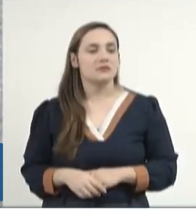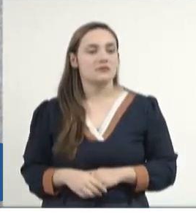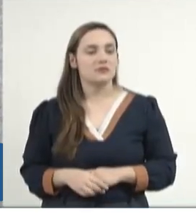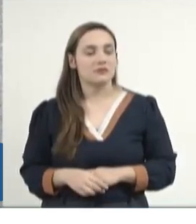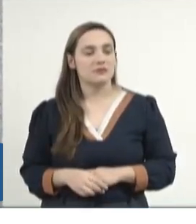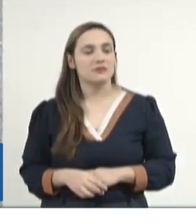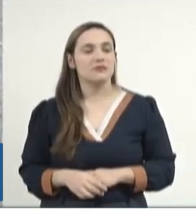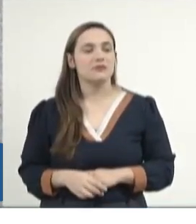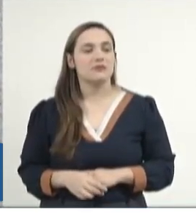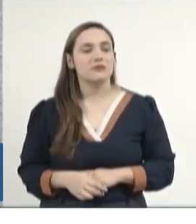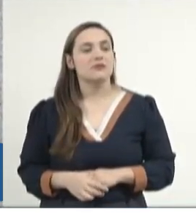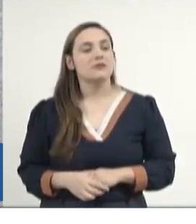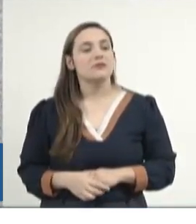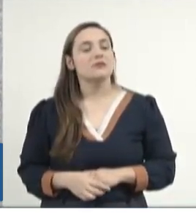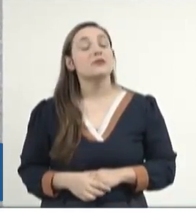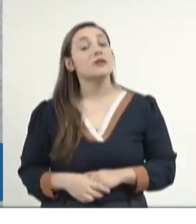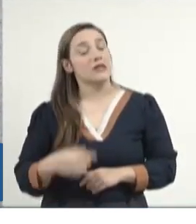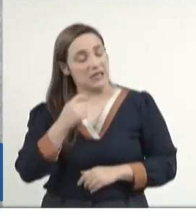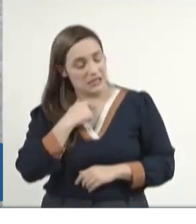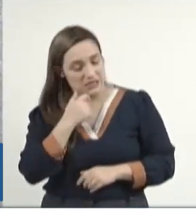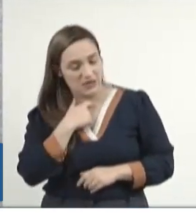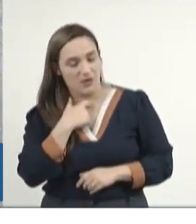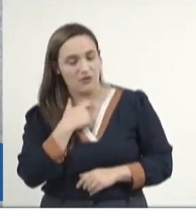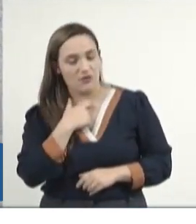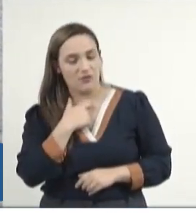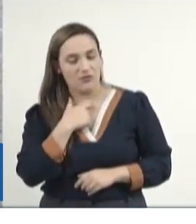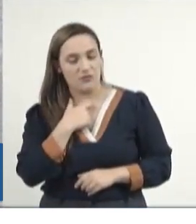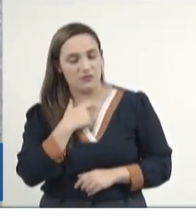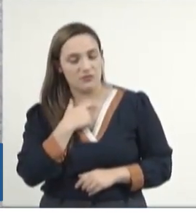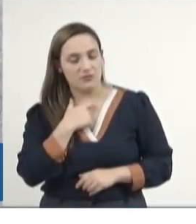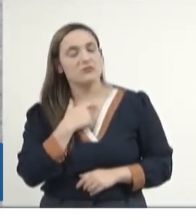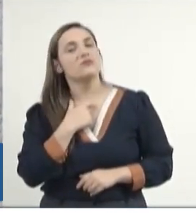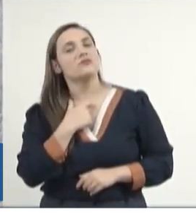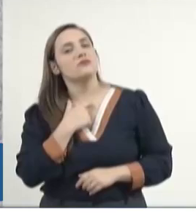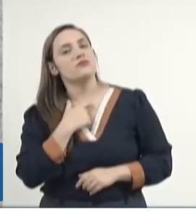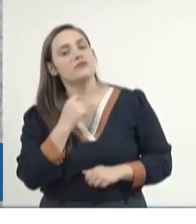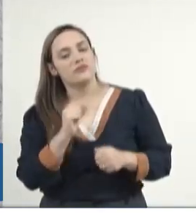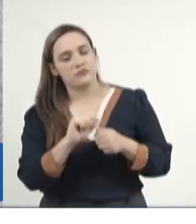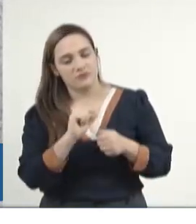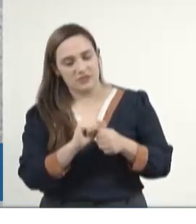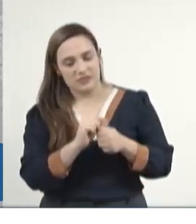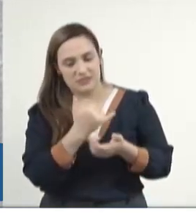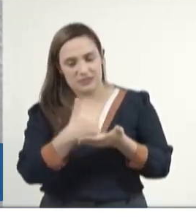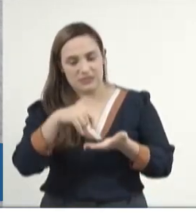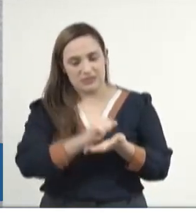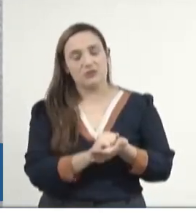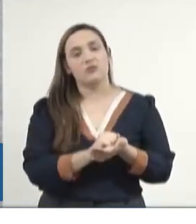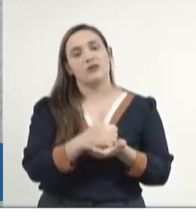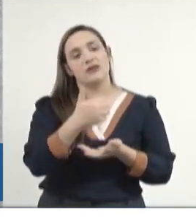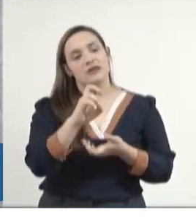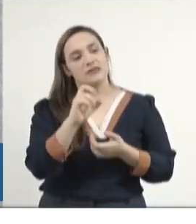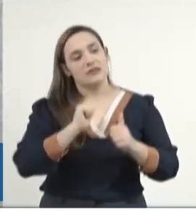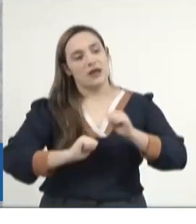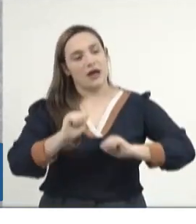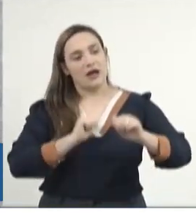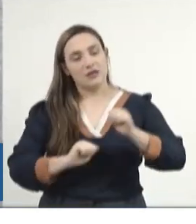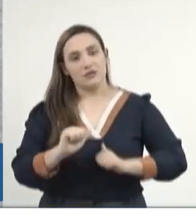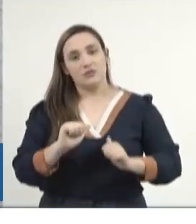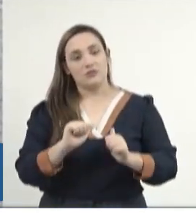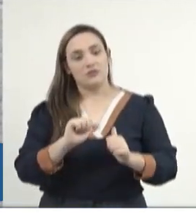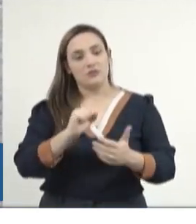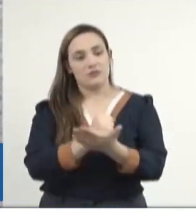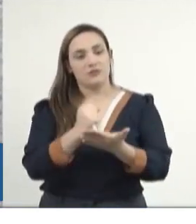na vida dos artistas. Registrei 15 atores em carteira